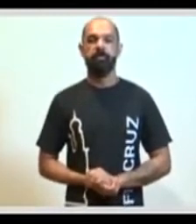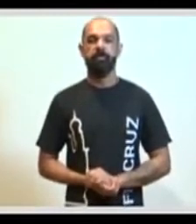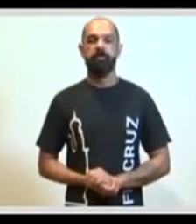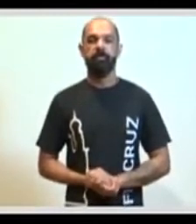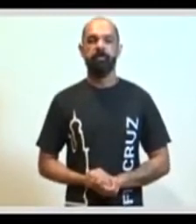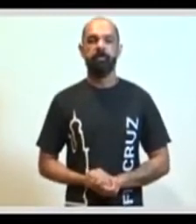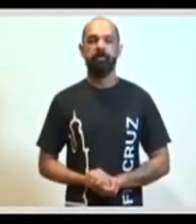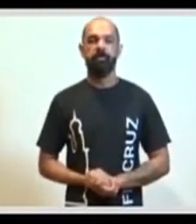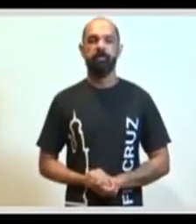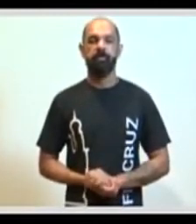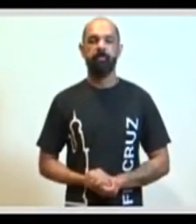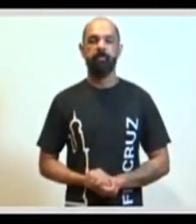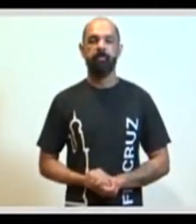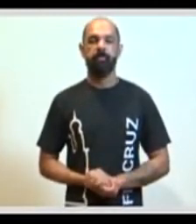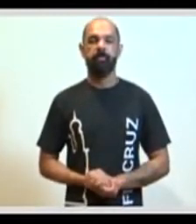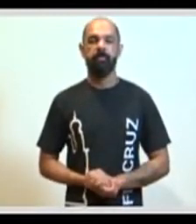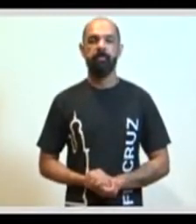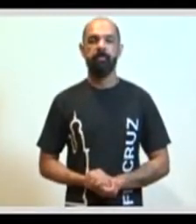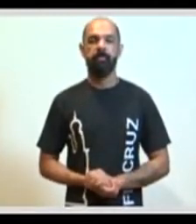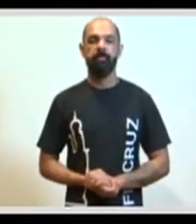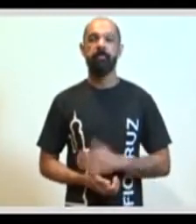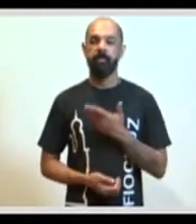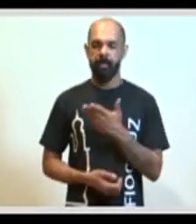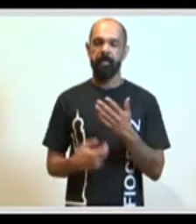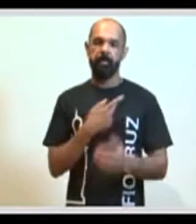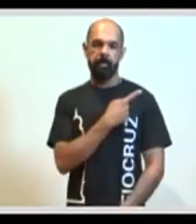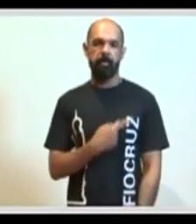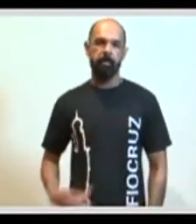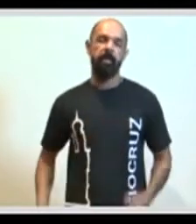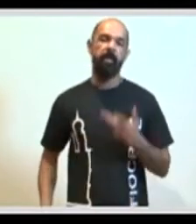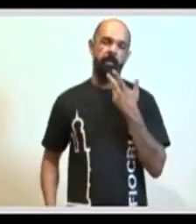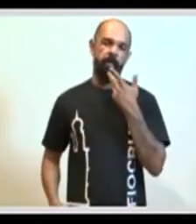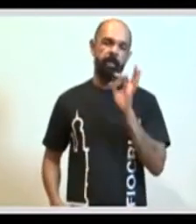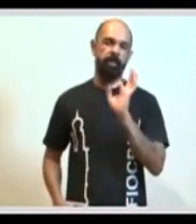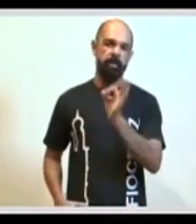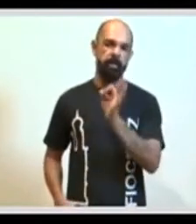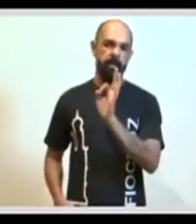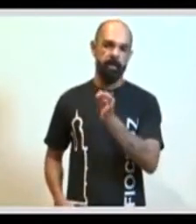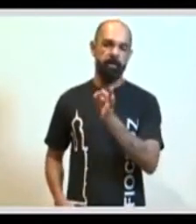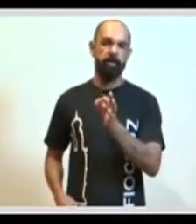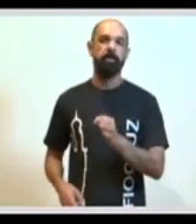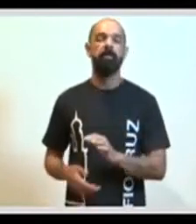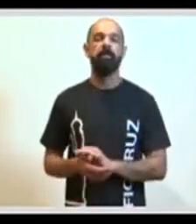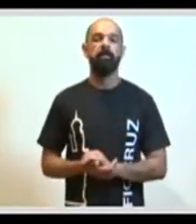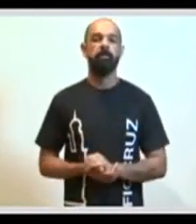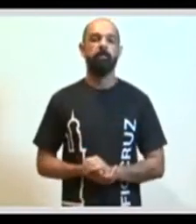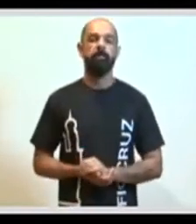Está ok. Então, acho que a presidenta já colocou muito bem, agradeceu a irmã pela tão pronto, já nem sei.